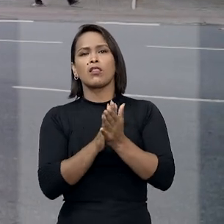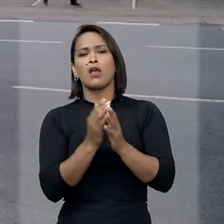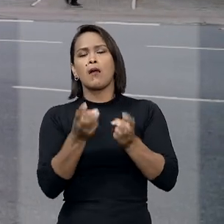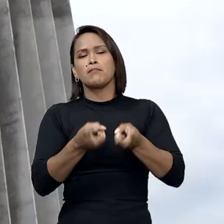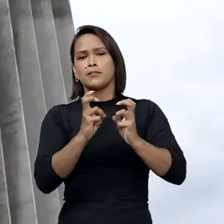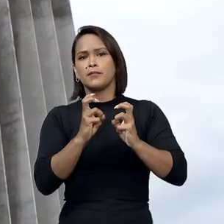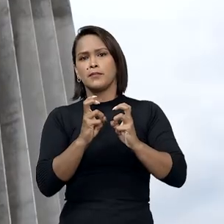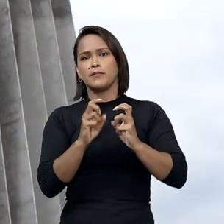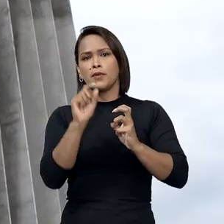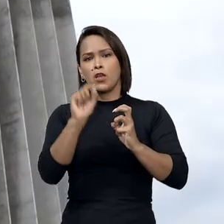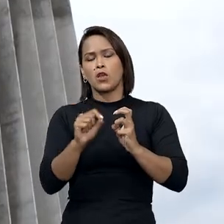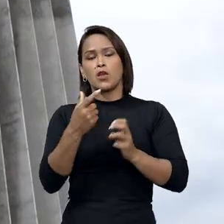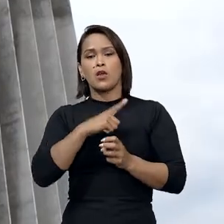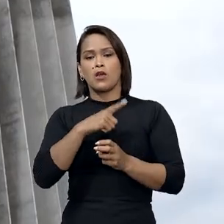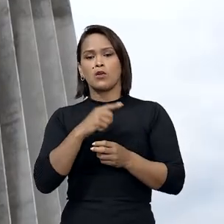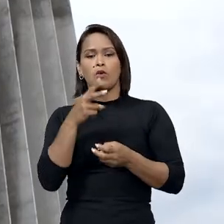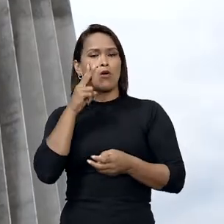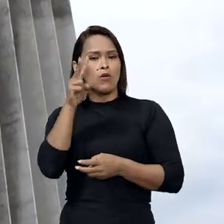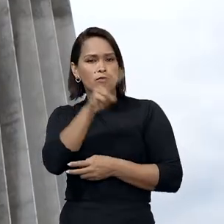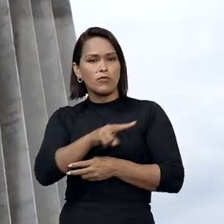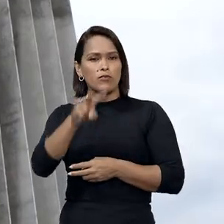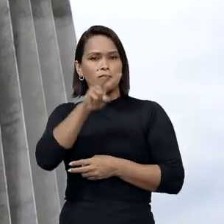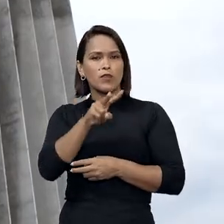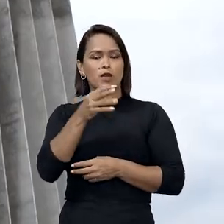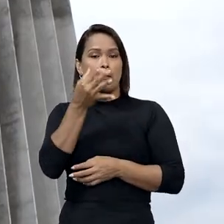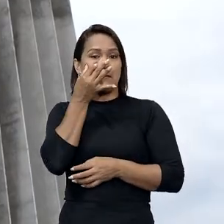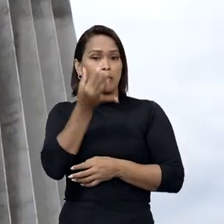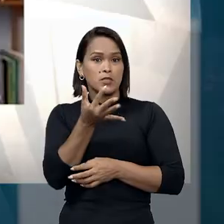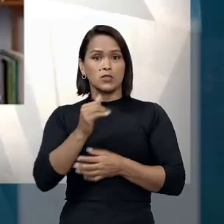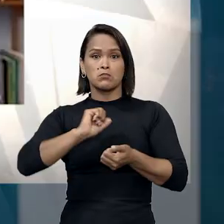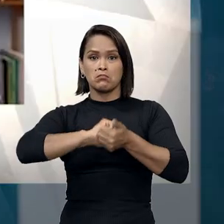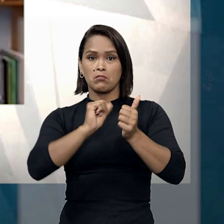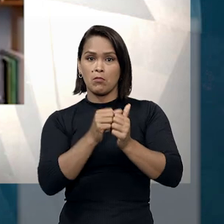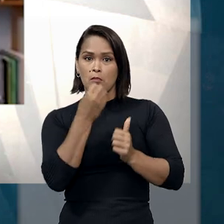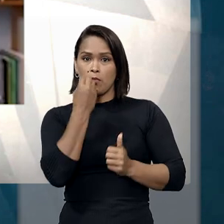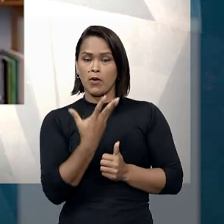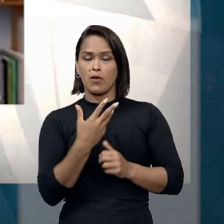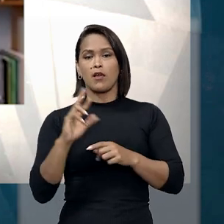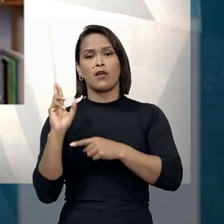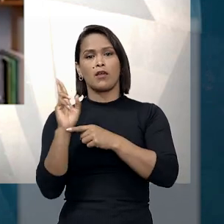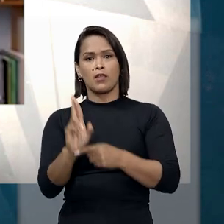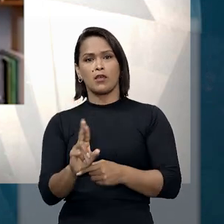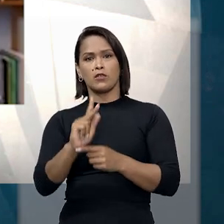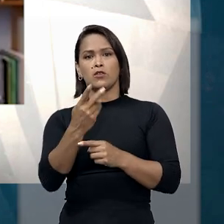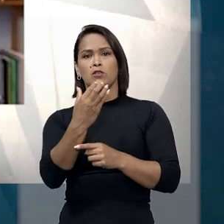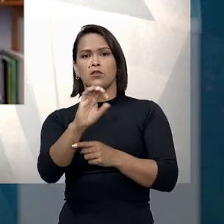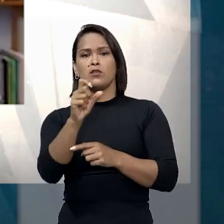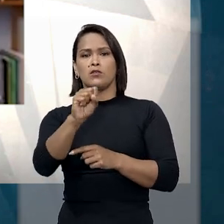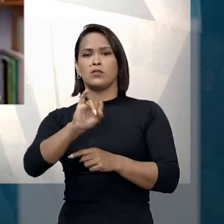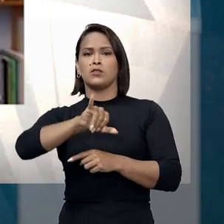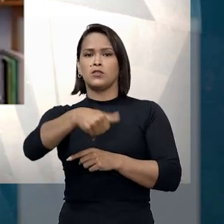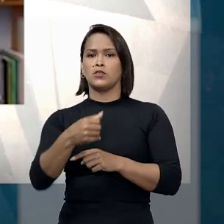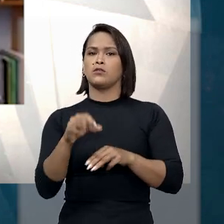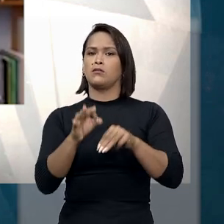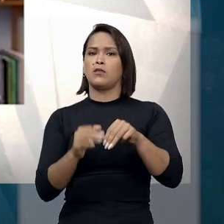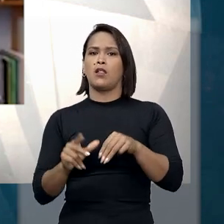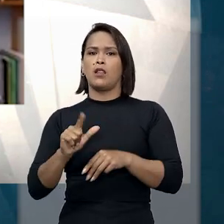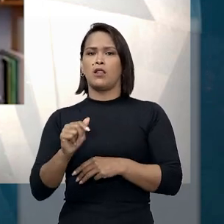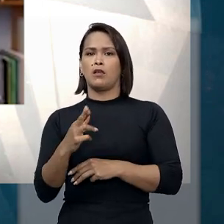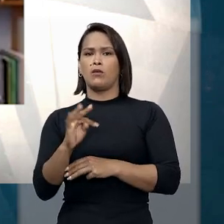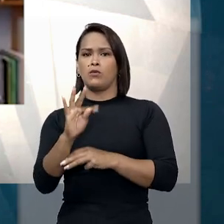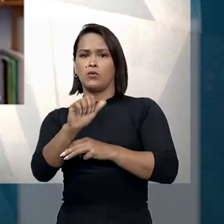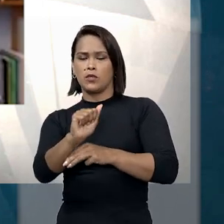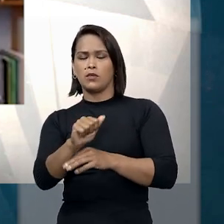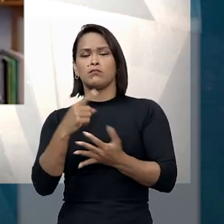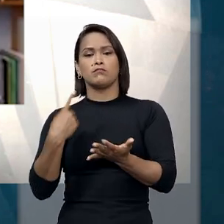observadas, houve o reconhecimento pessoal adequado. A relatora do habeas corpus no STJ, a ministra Laurita Vaz,